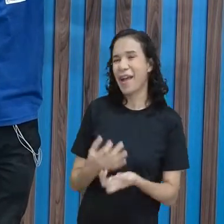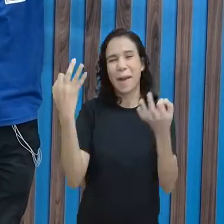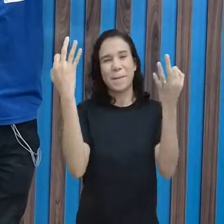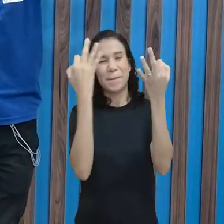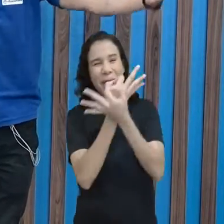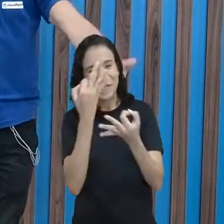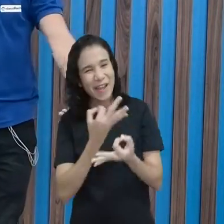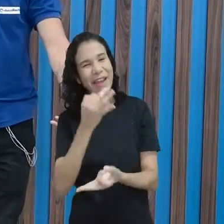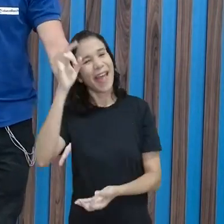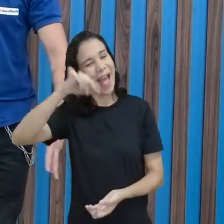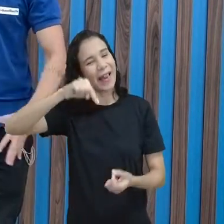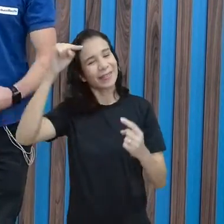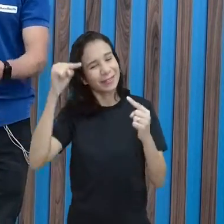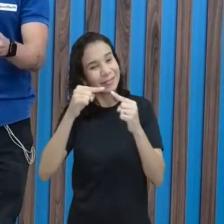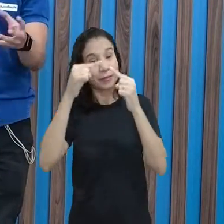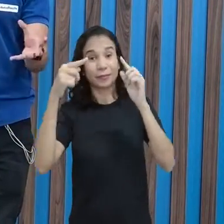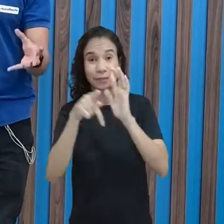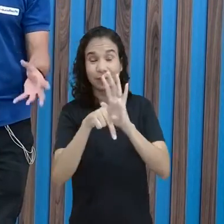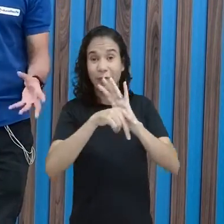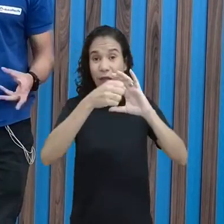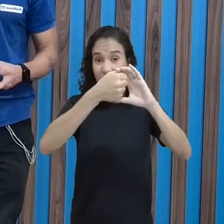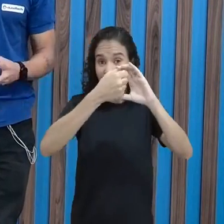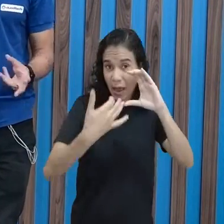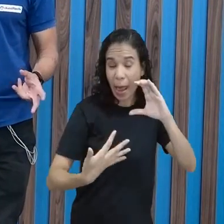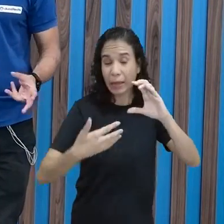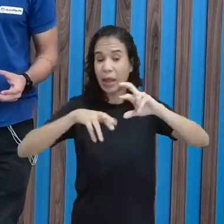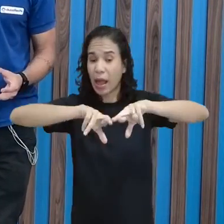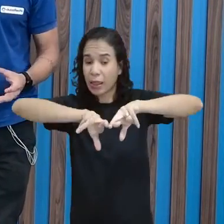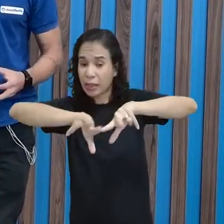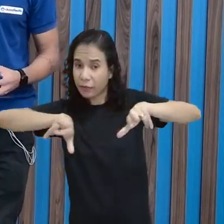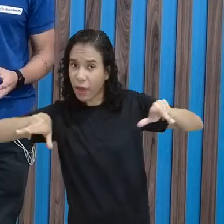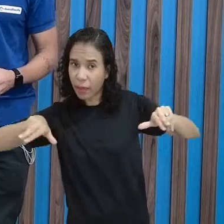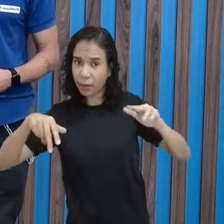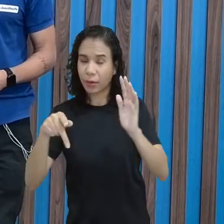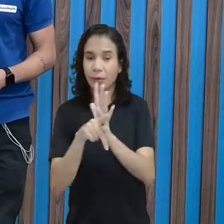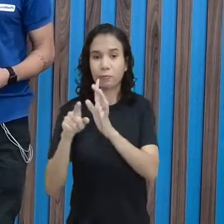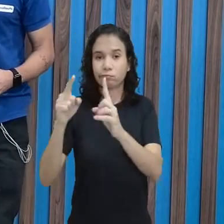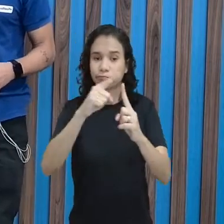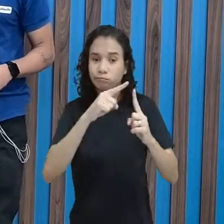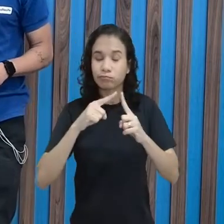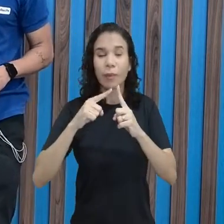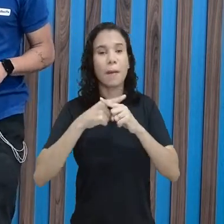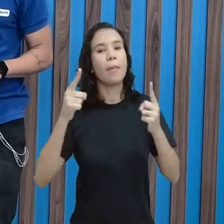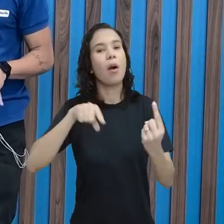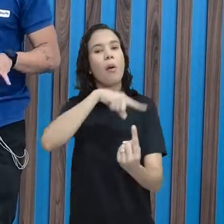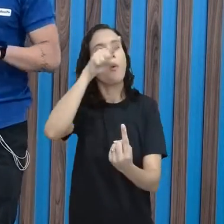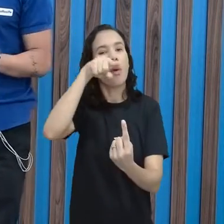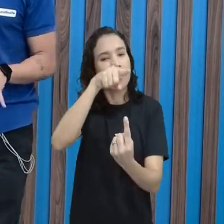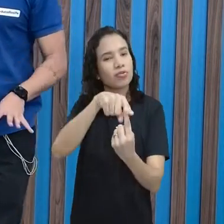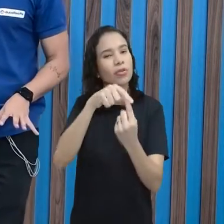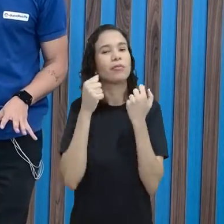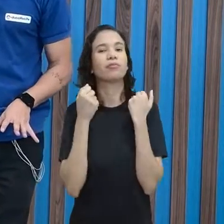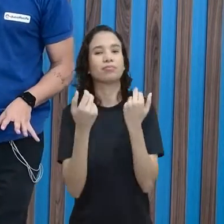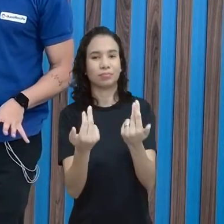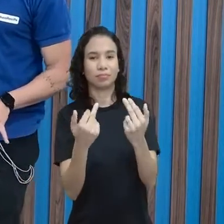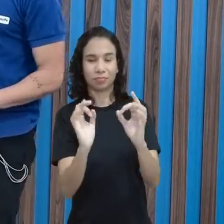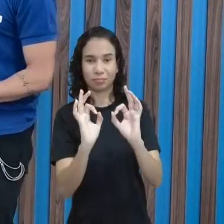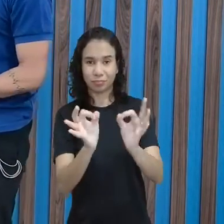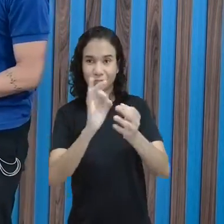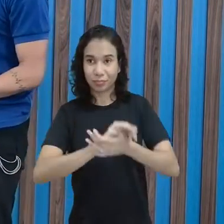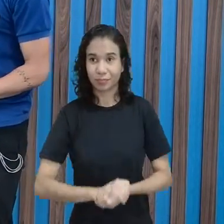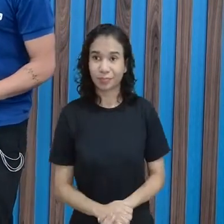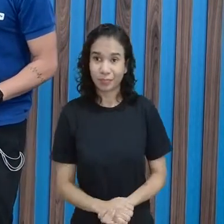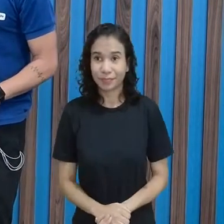Perfeita. É exatamente isso. As características são ali diferentes nas modalidades, mas o objetivo é sempre o mesmo, tá?